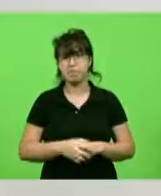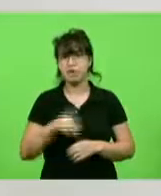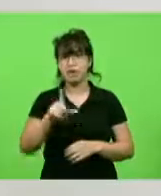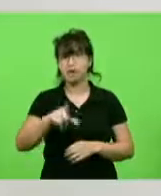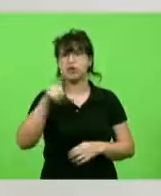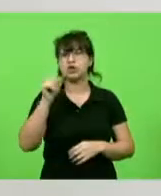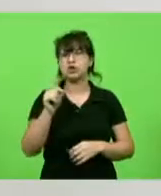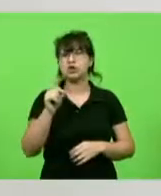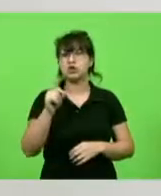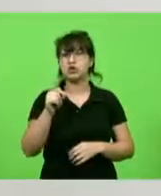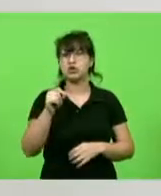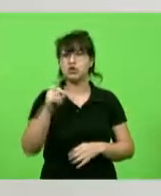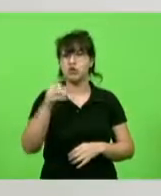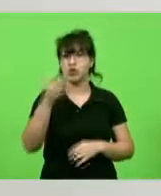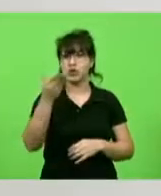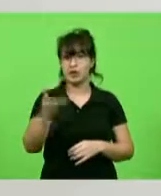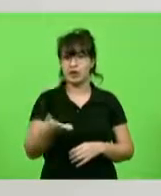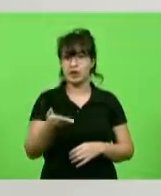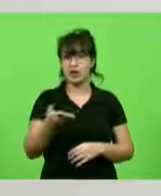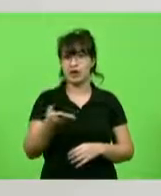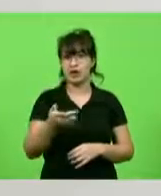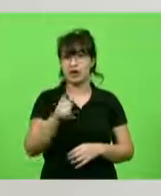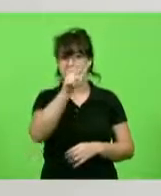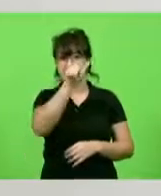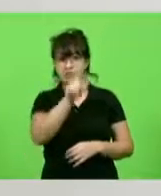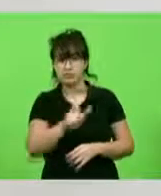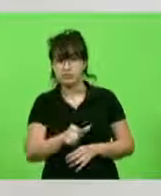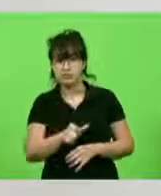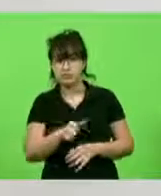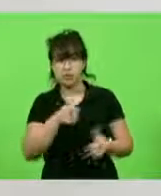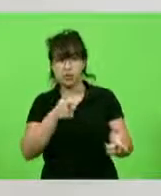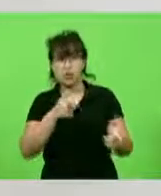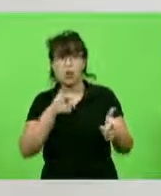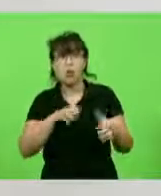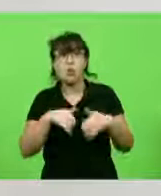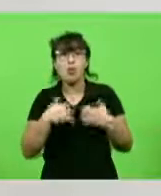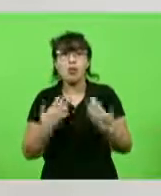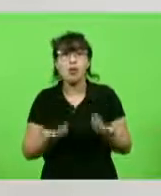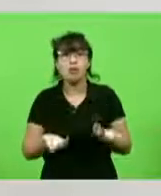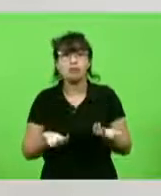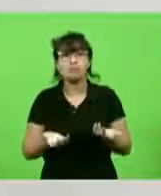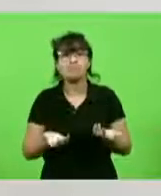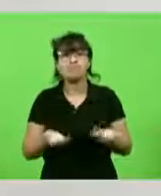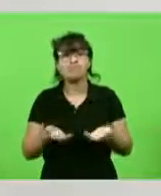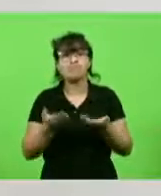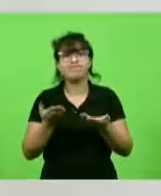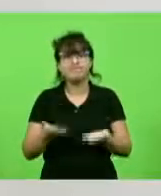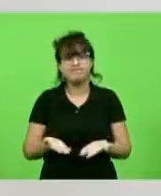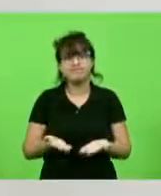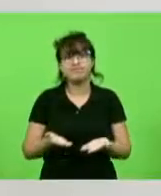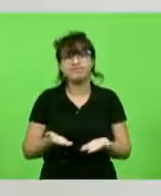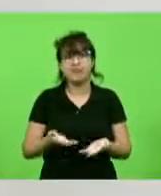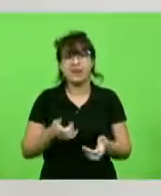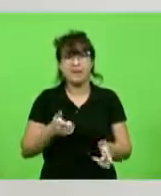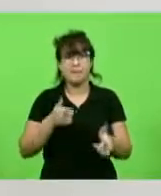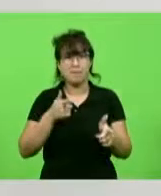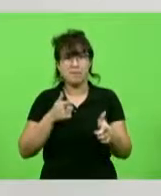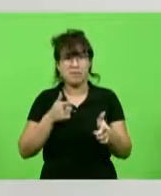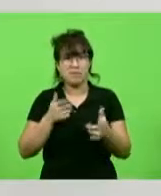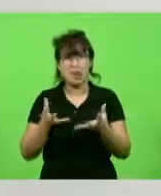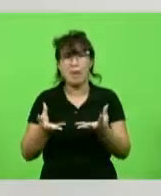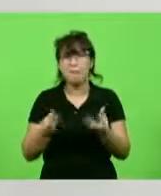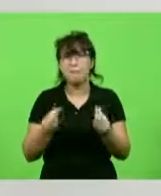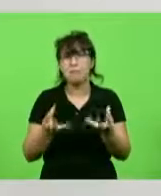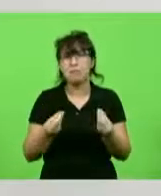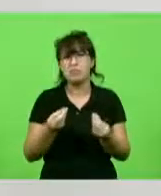agente que você gostaria de acertar. Houve uma, quem viu ali uma saraivada de tiros para cima do